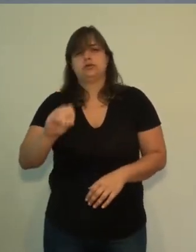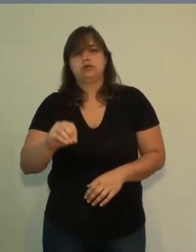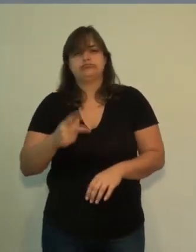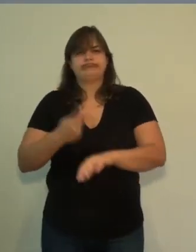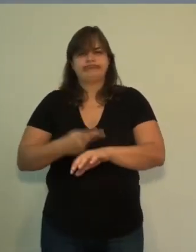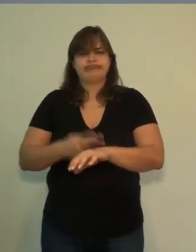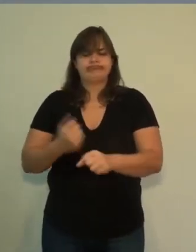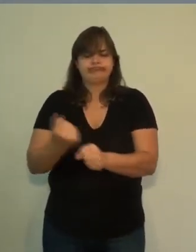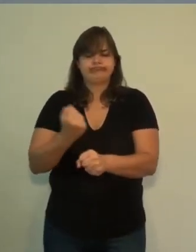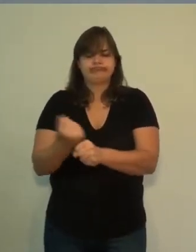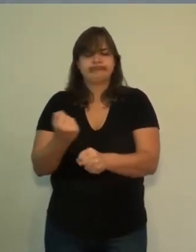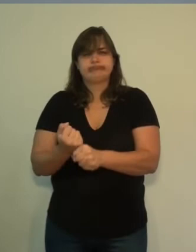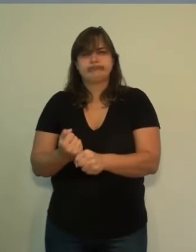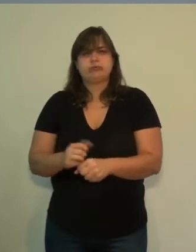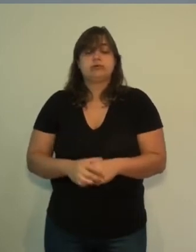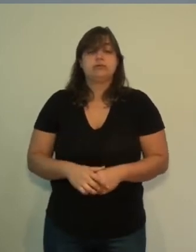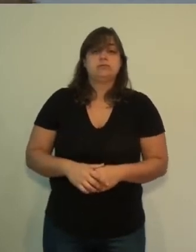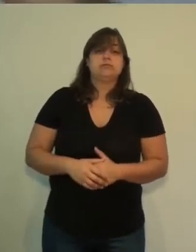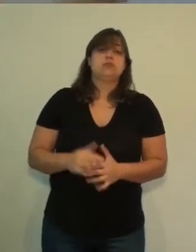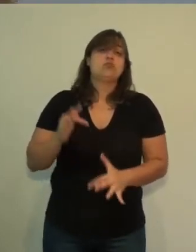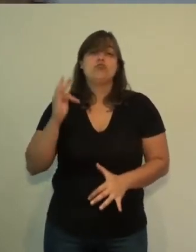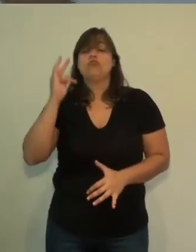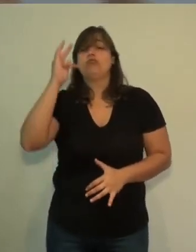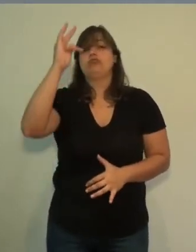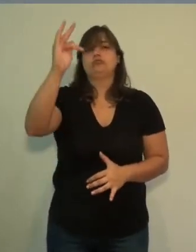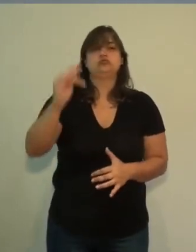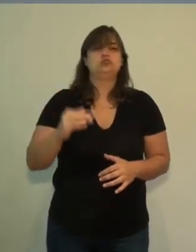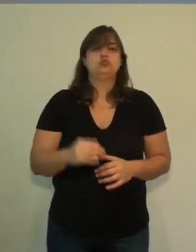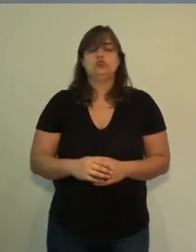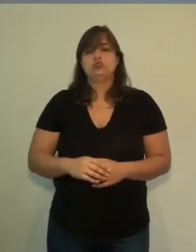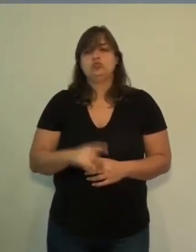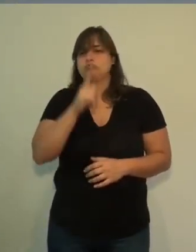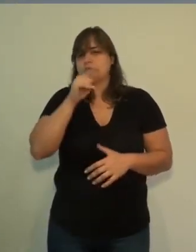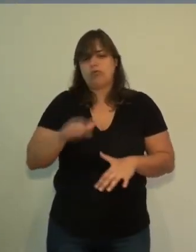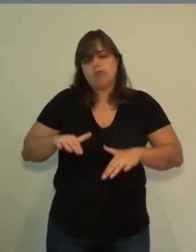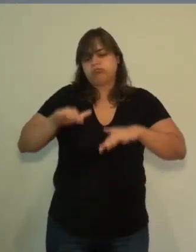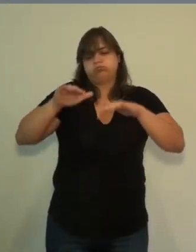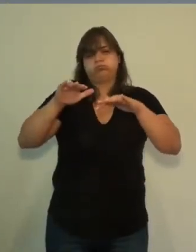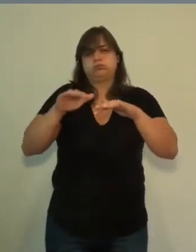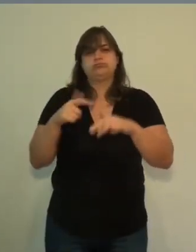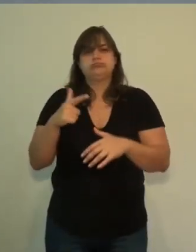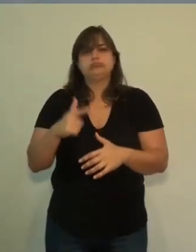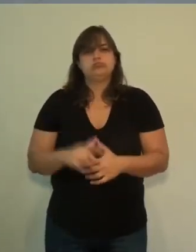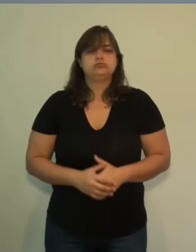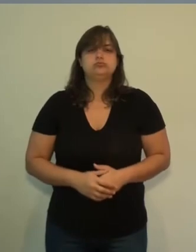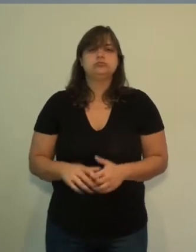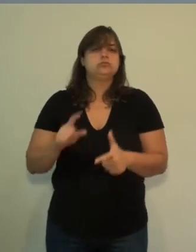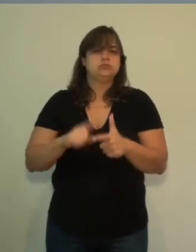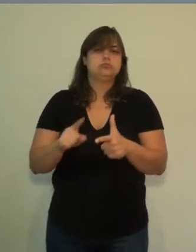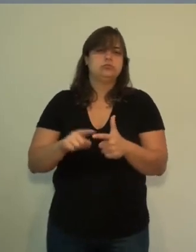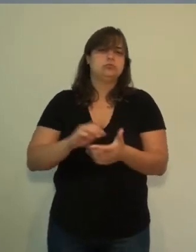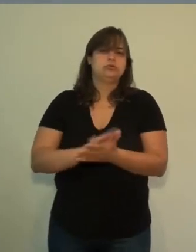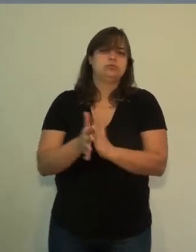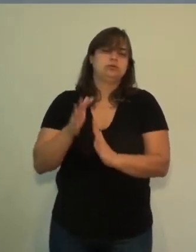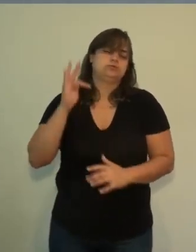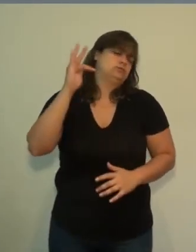fundação, para impedir que, numa eventual nova enchente, essa alteração do fluxo d'água venha a causar